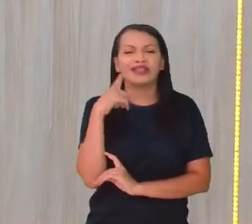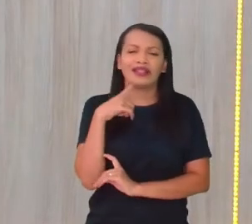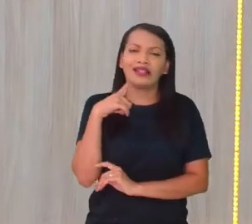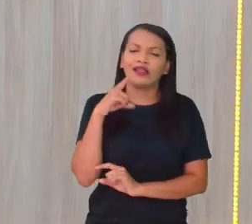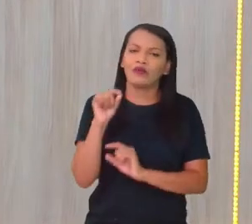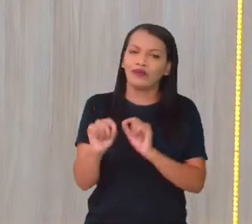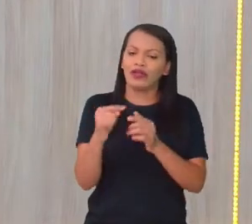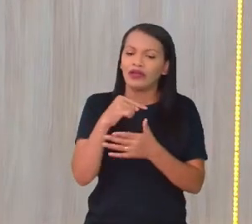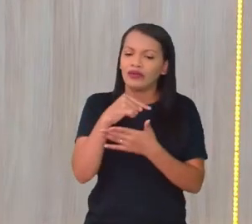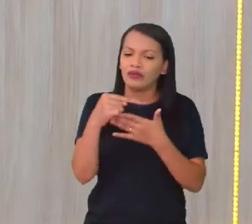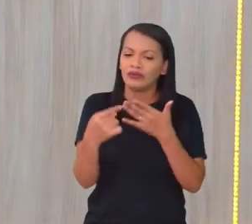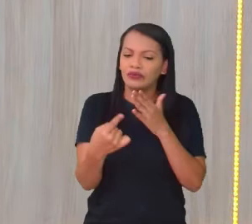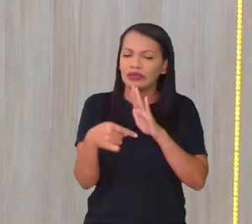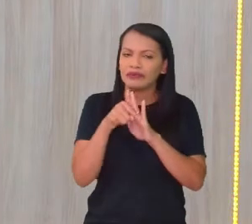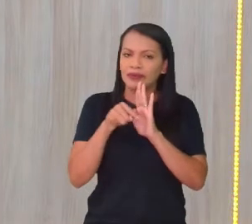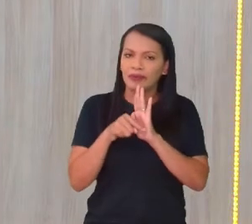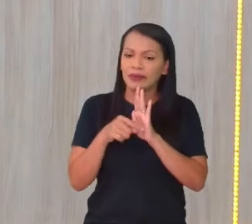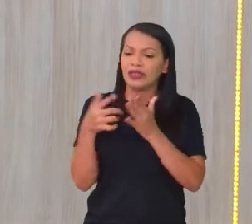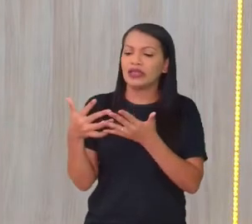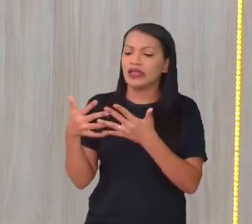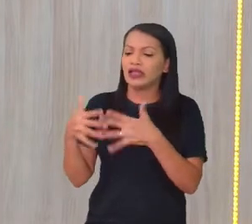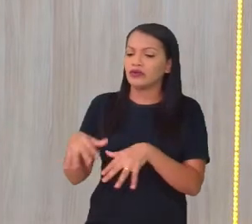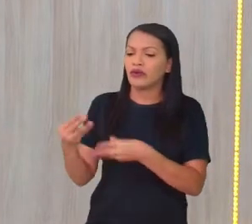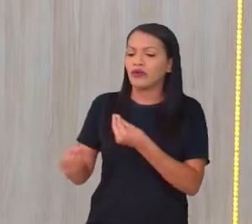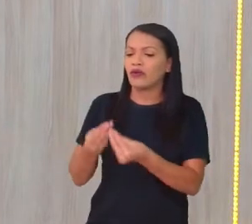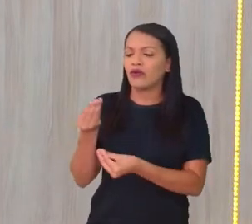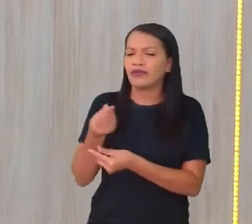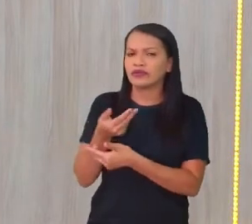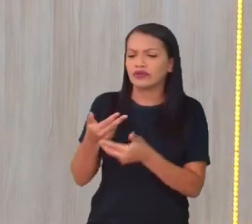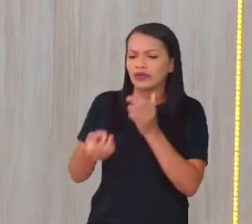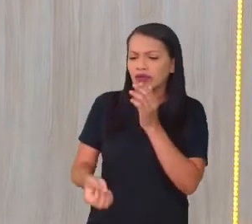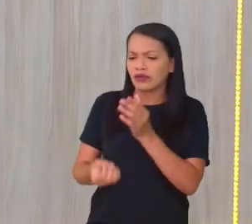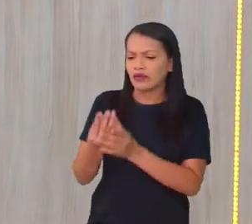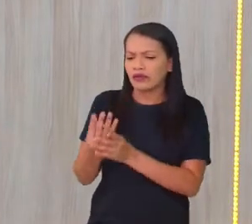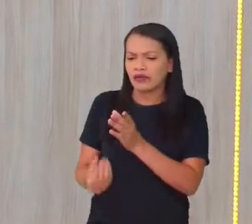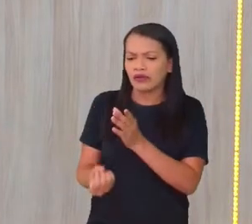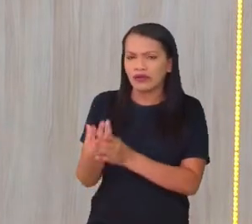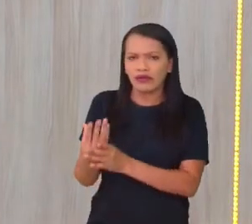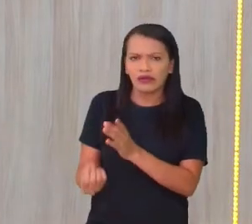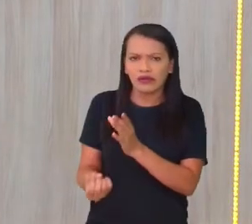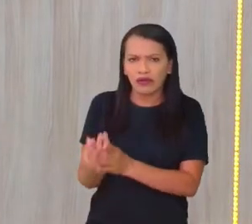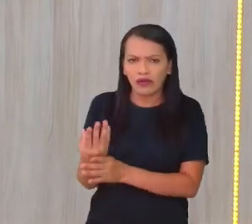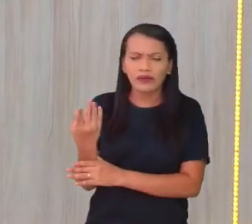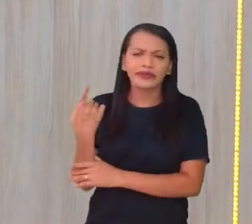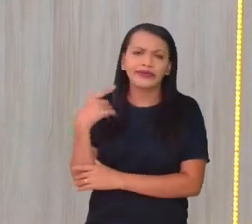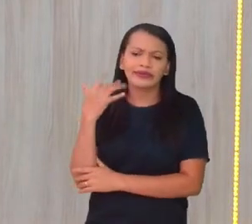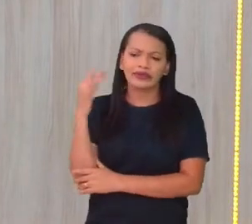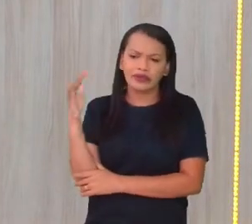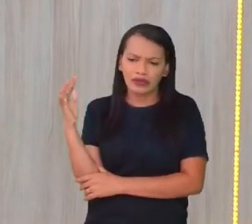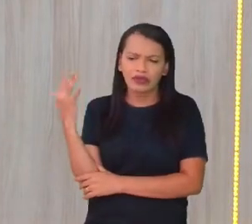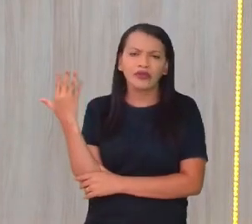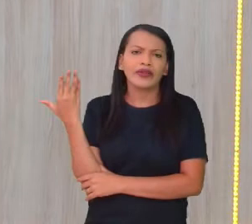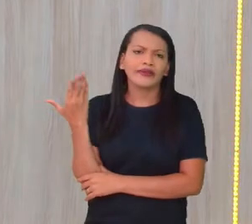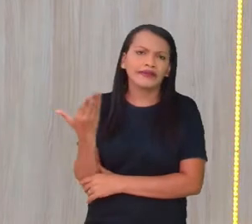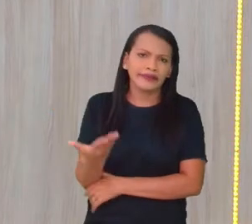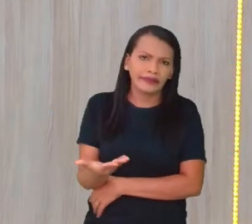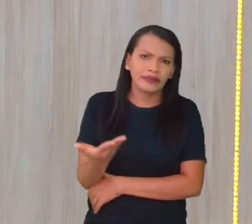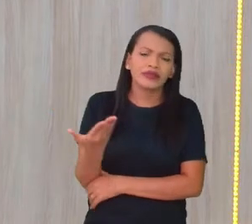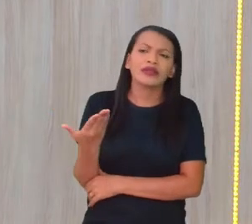composição natural de como as coisas surgiram, de como as coisas vêm da natureza e estão aí